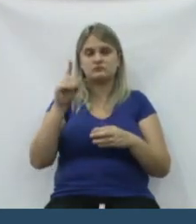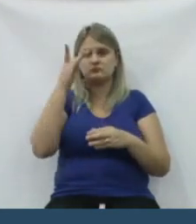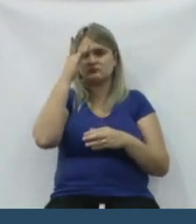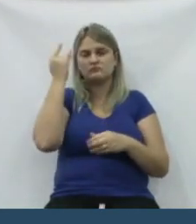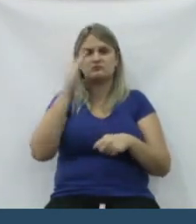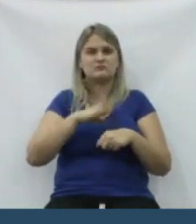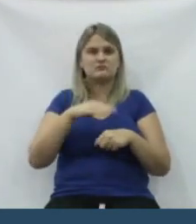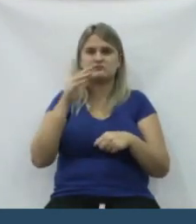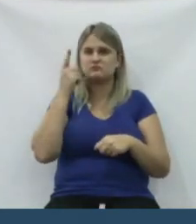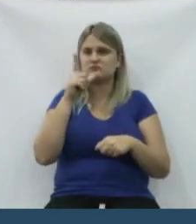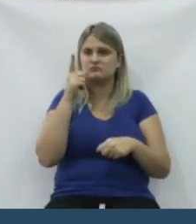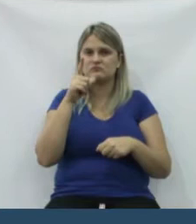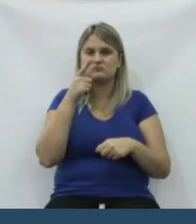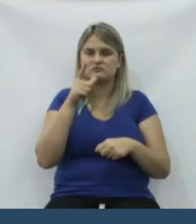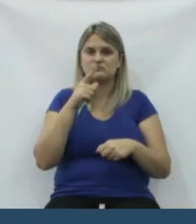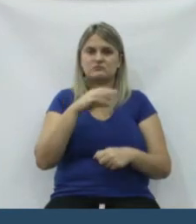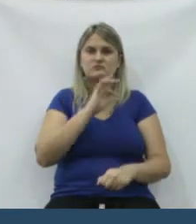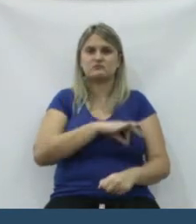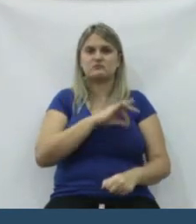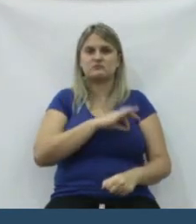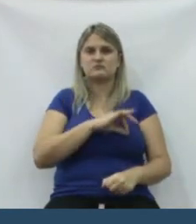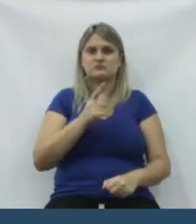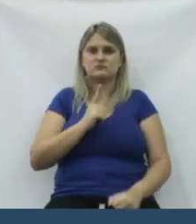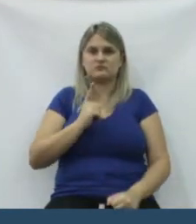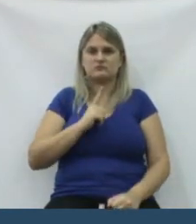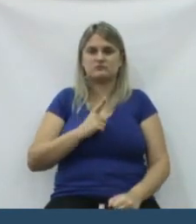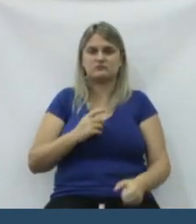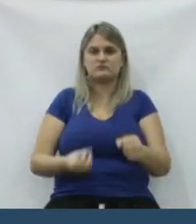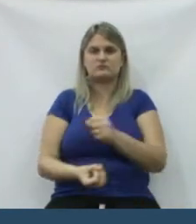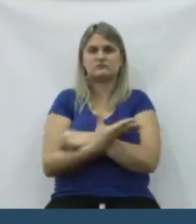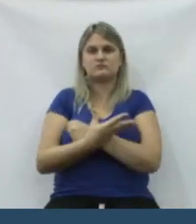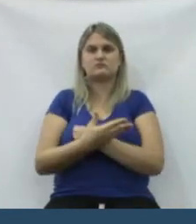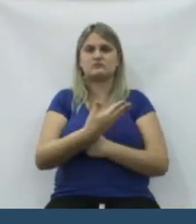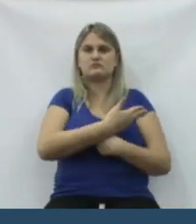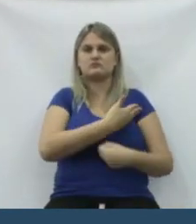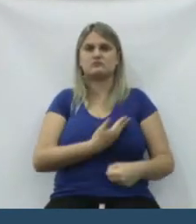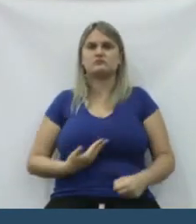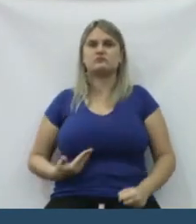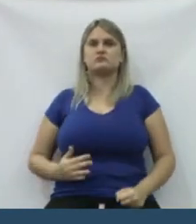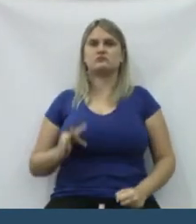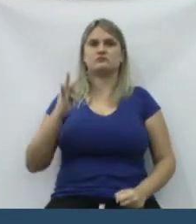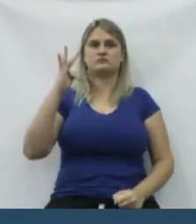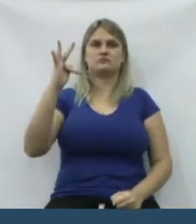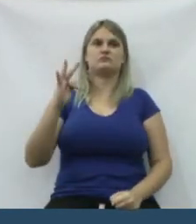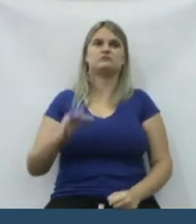caras que mais ganham nos cargos comissionados do governo federal.